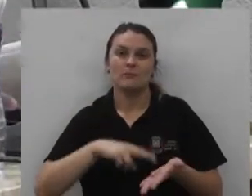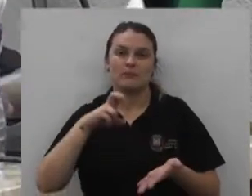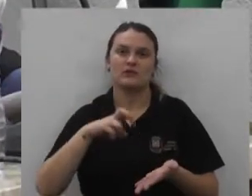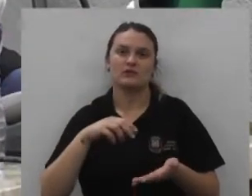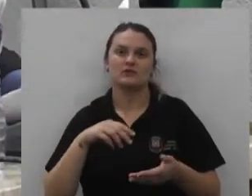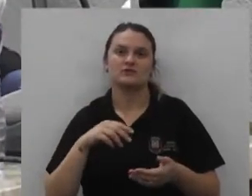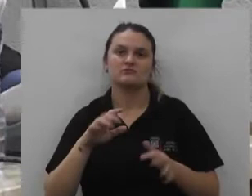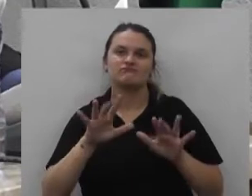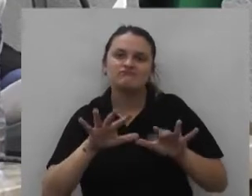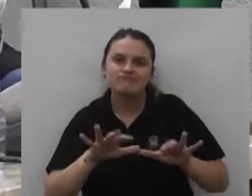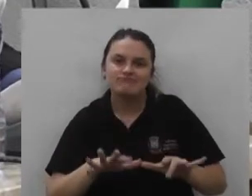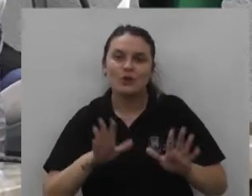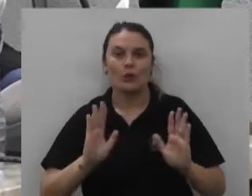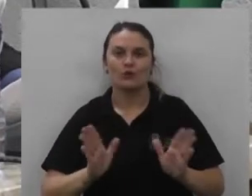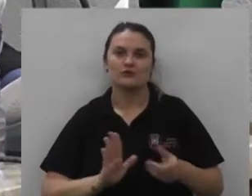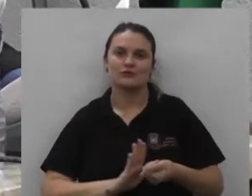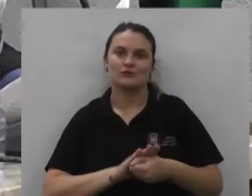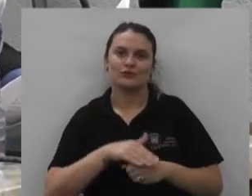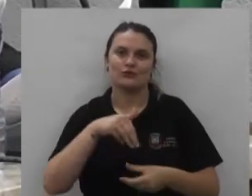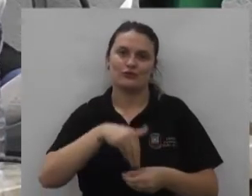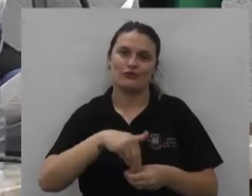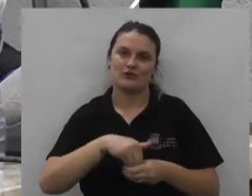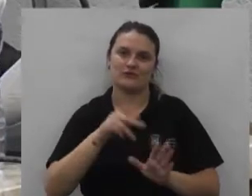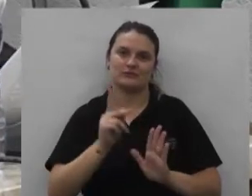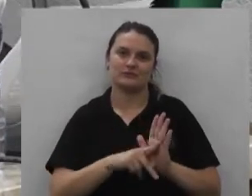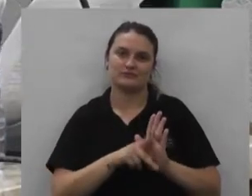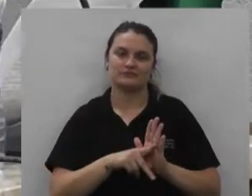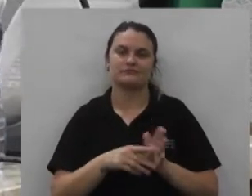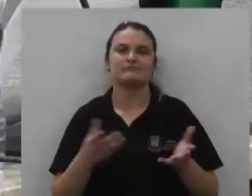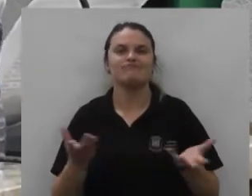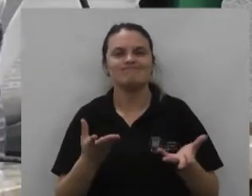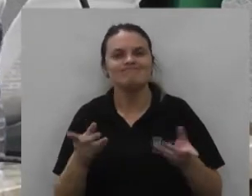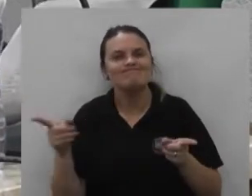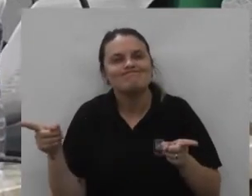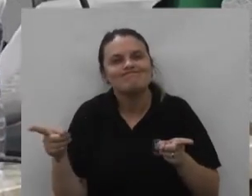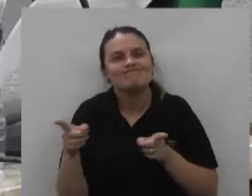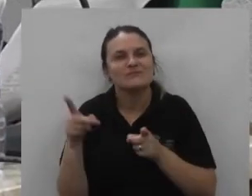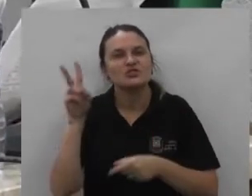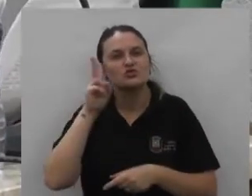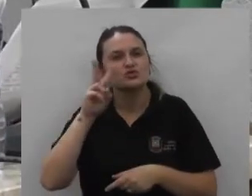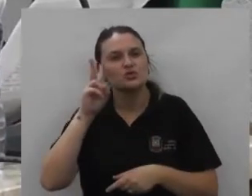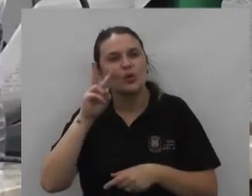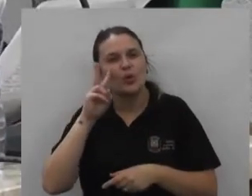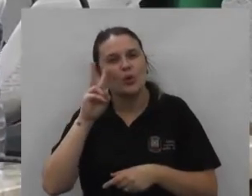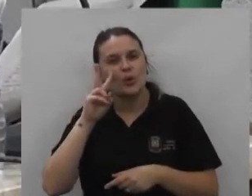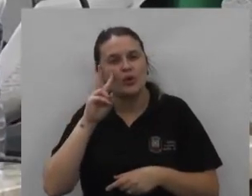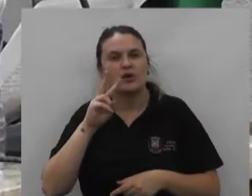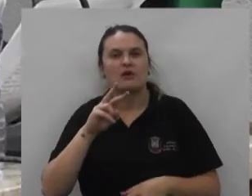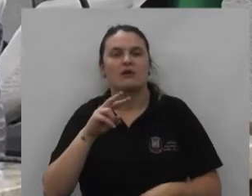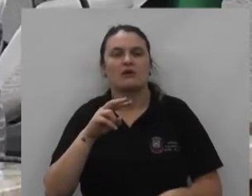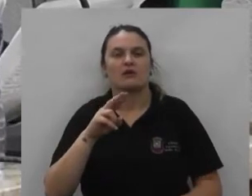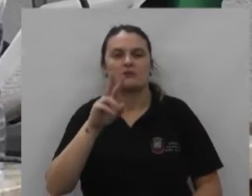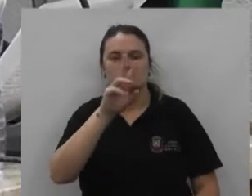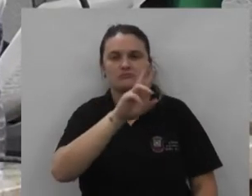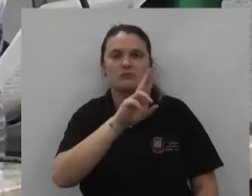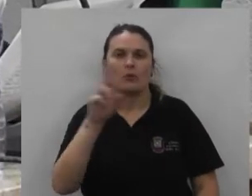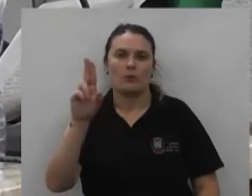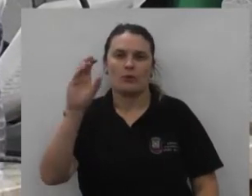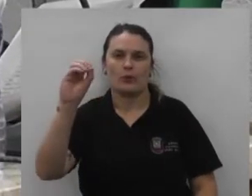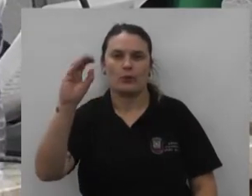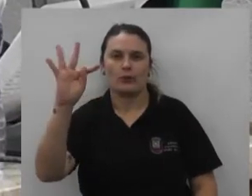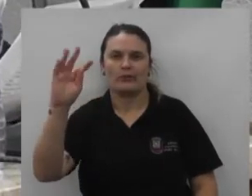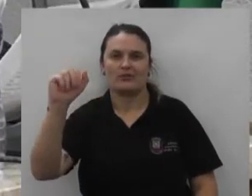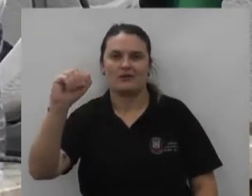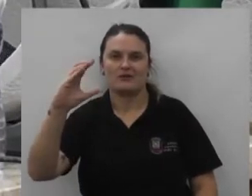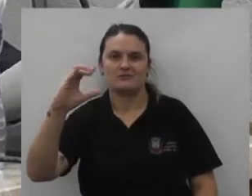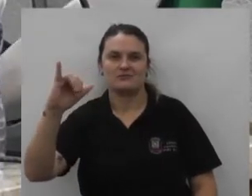e podendo na noite de hoje votar o projeto quero fazer um breve relato do histórico do Otacílio uma